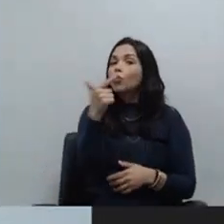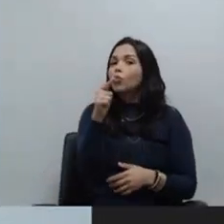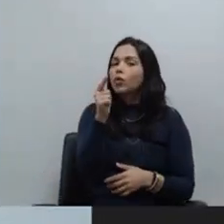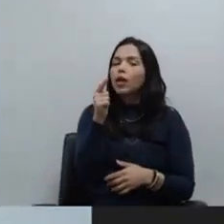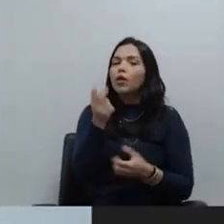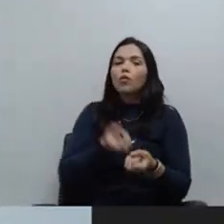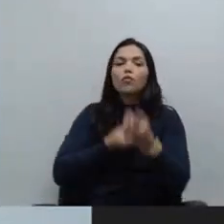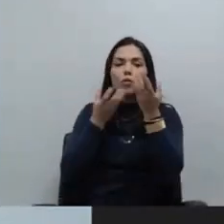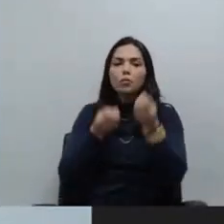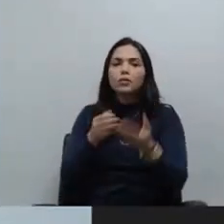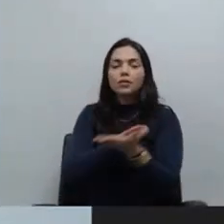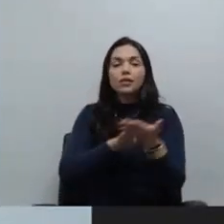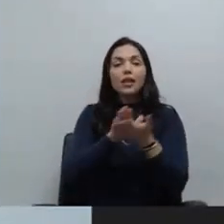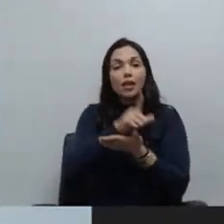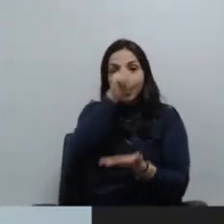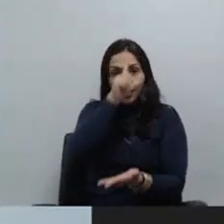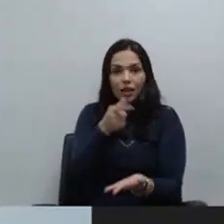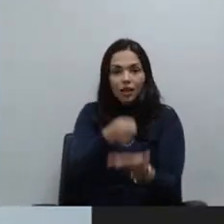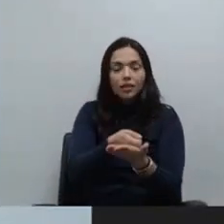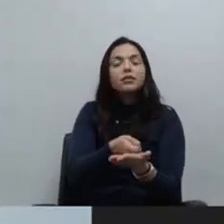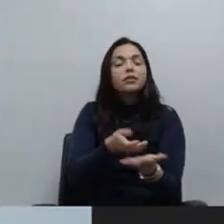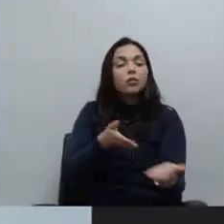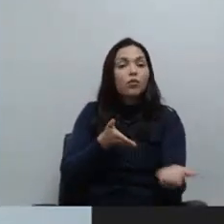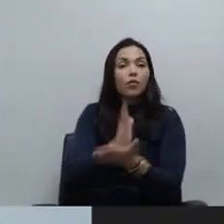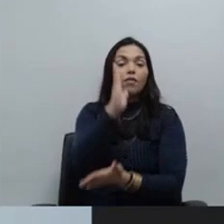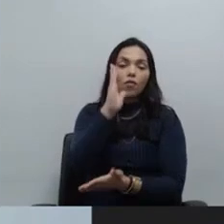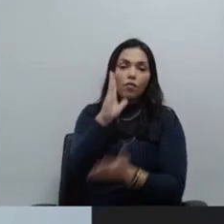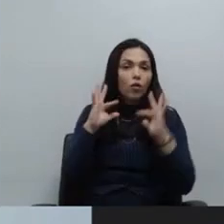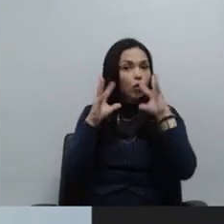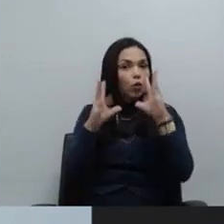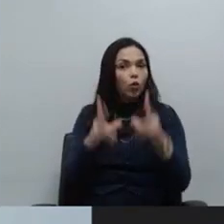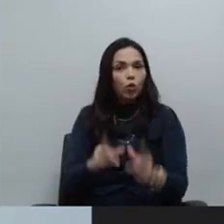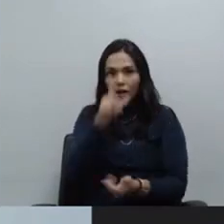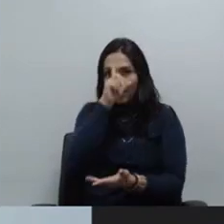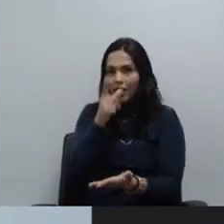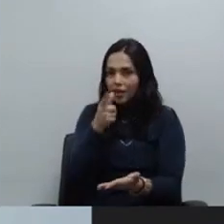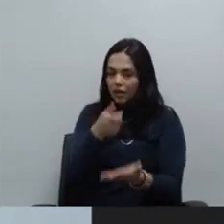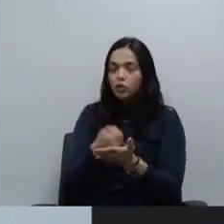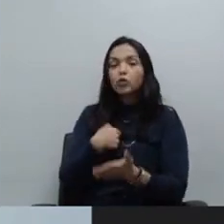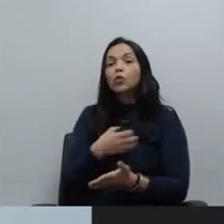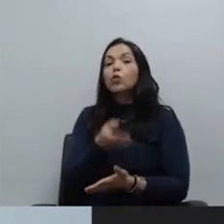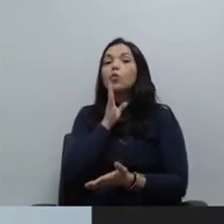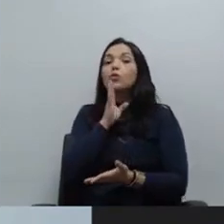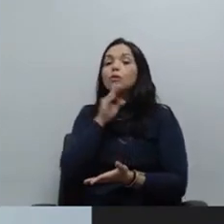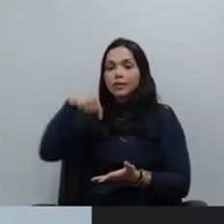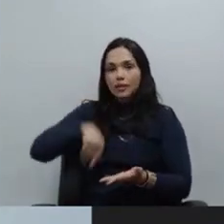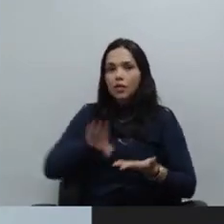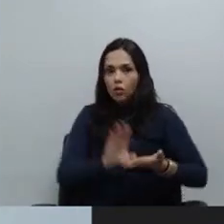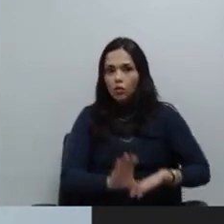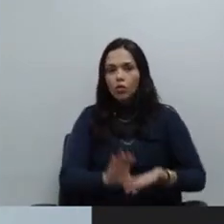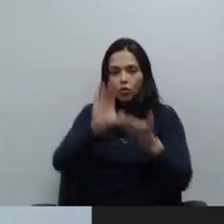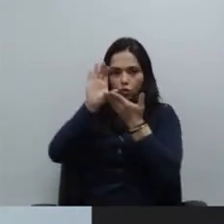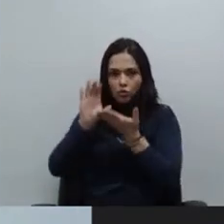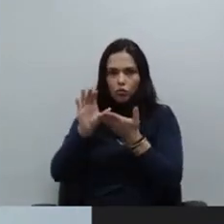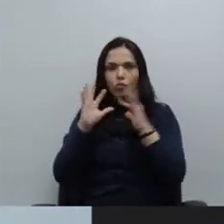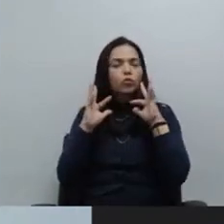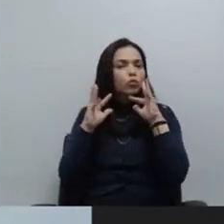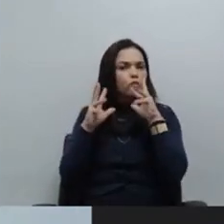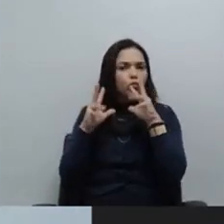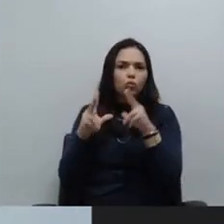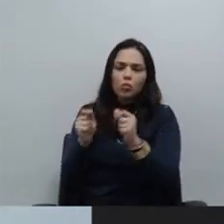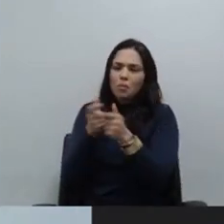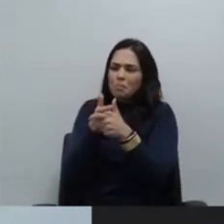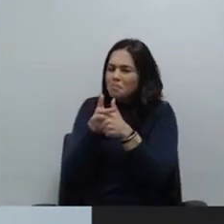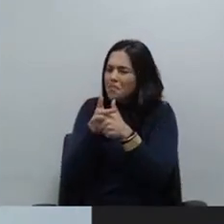nenhuma decisão favorável à banca examinadora. Todas as decisões que chegaram ao conhecimento aqui do Conselho, ou pelo menos a esmagadora maioria